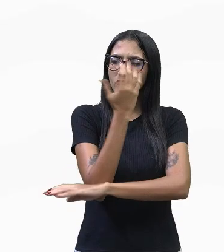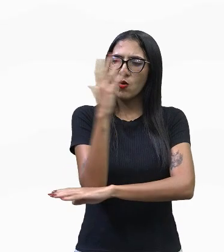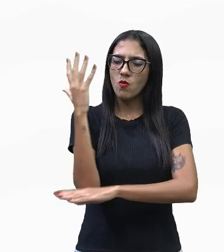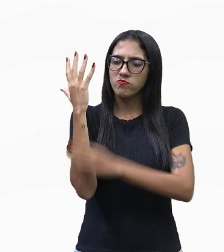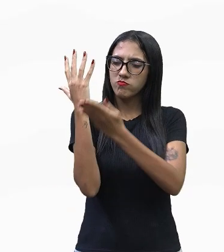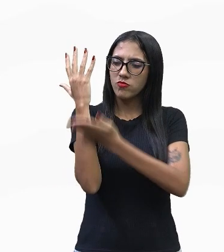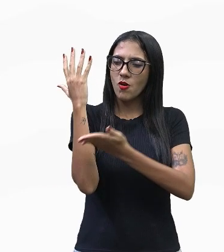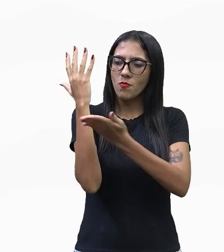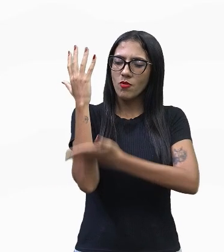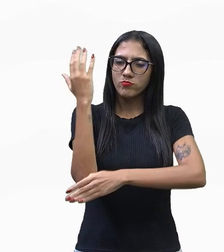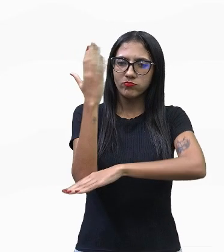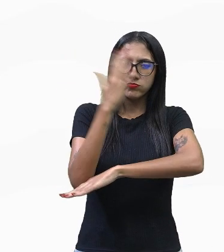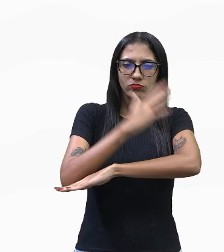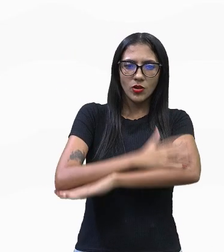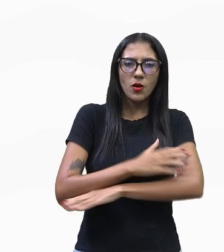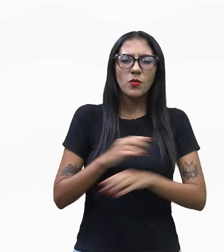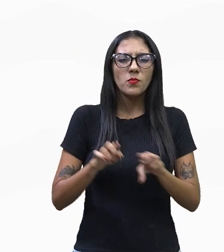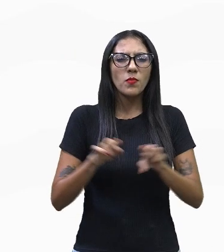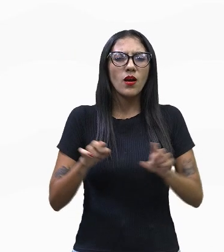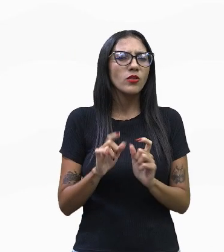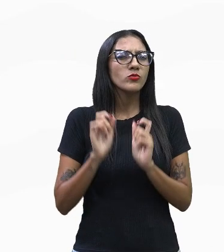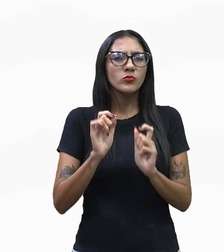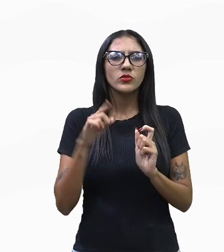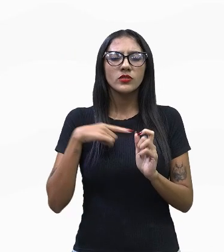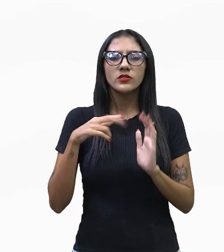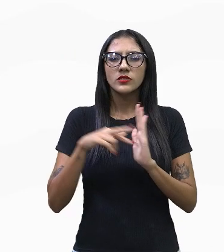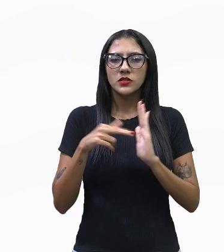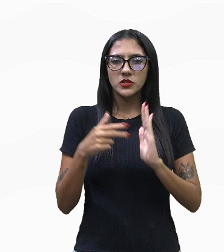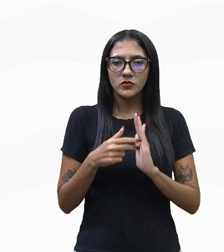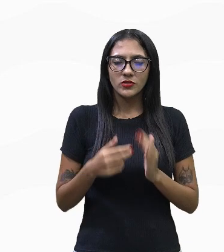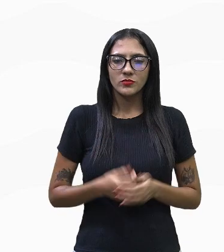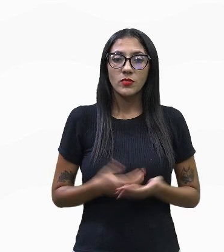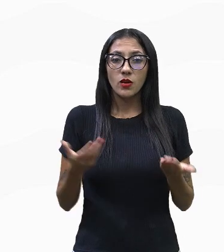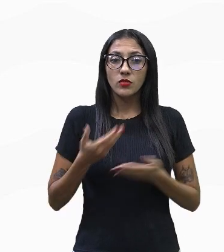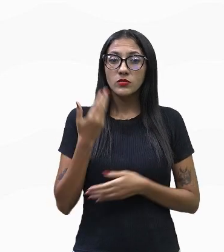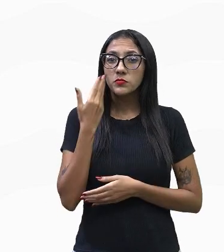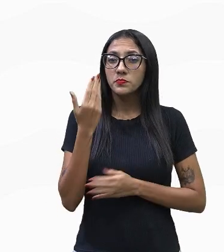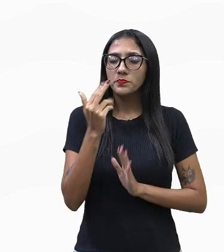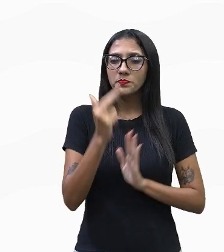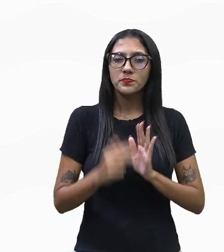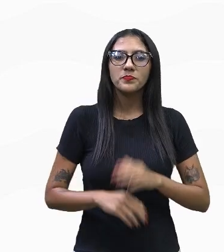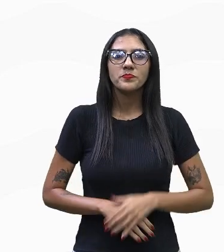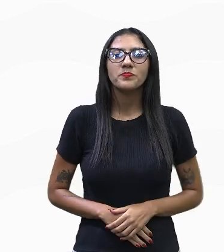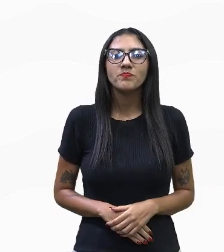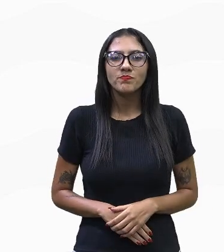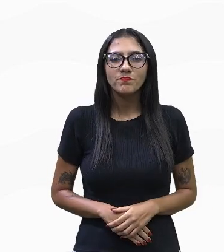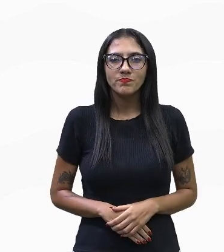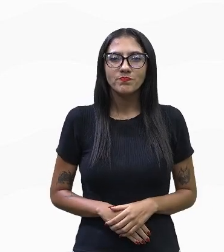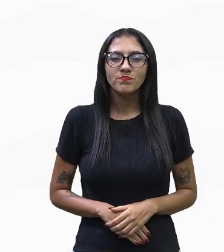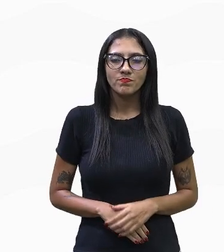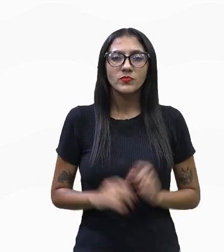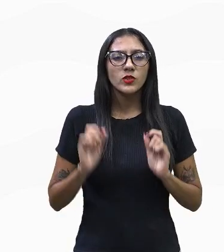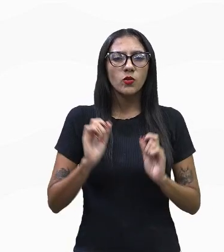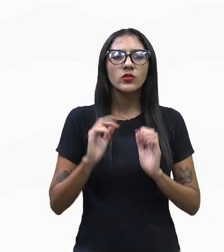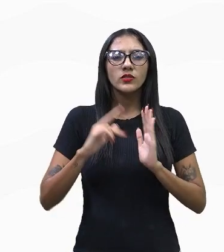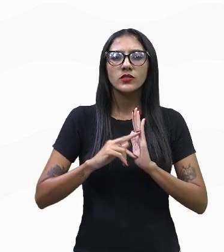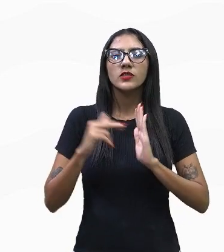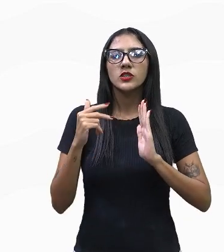Afinal de contas, professora, o que é desmatamento? Vou ler para vocês e daqui a pouco a gente vai discutir, tá bom, gente? O que é desmatamento?